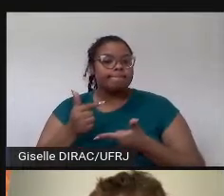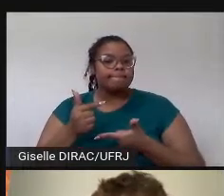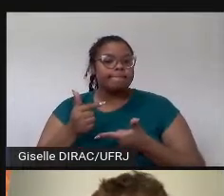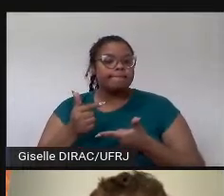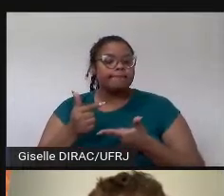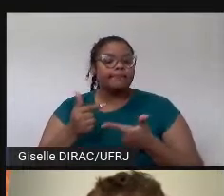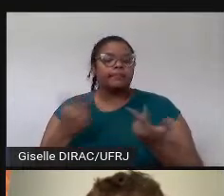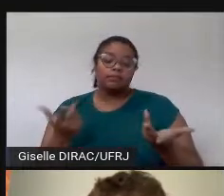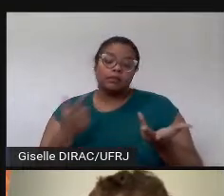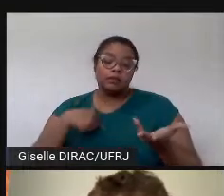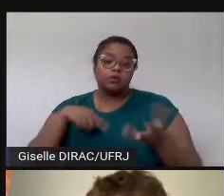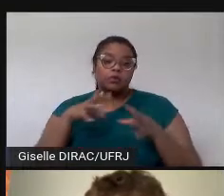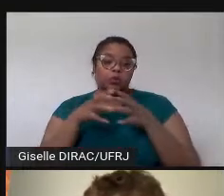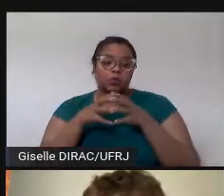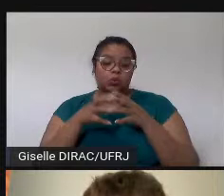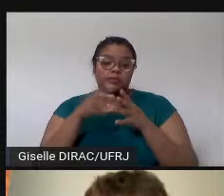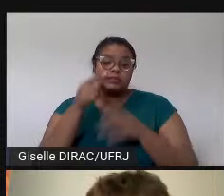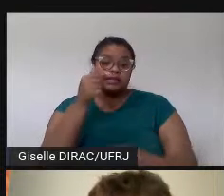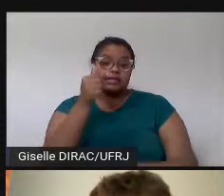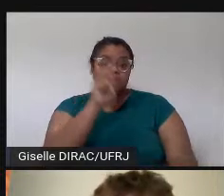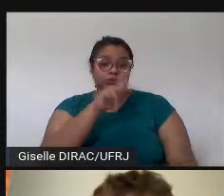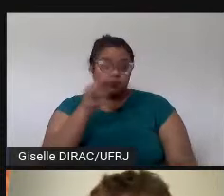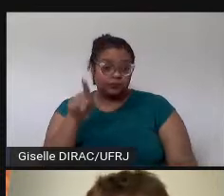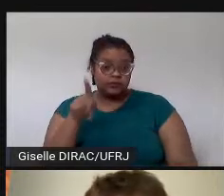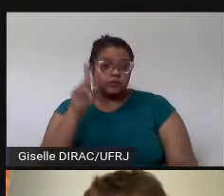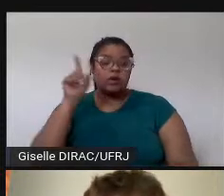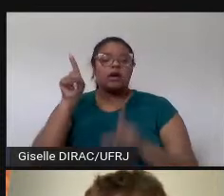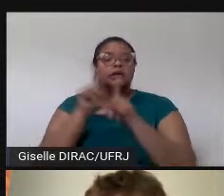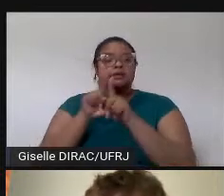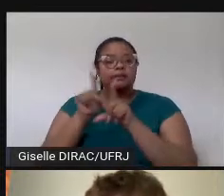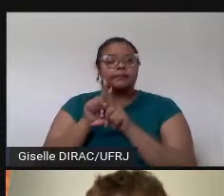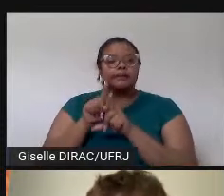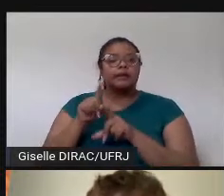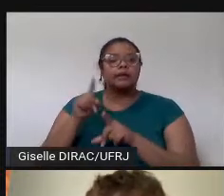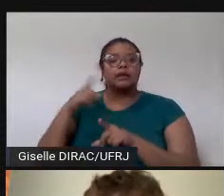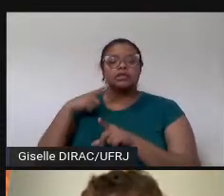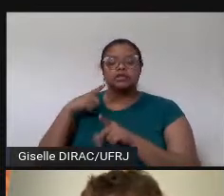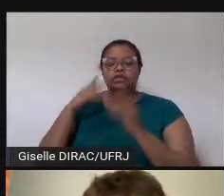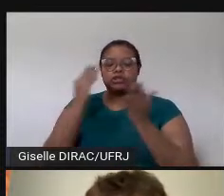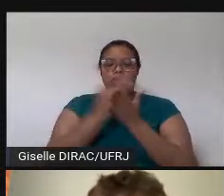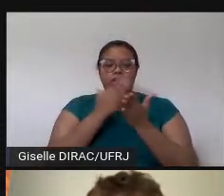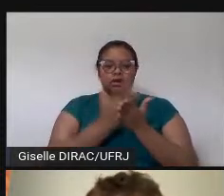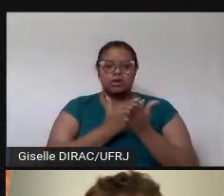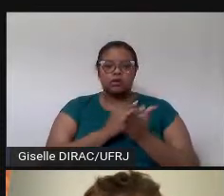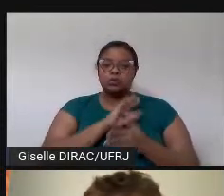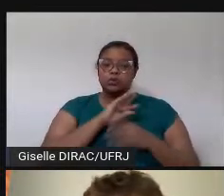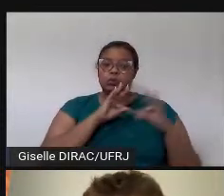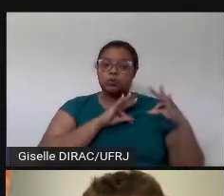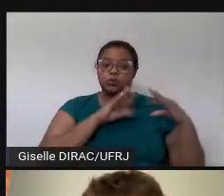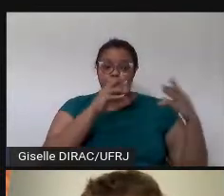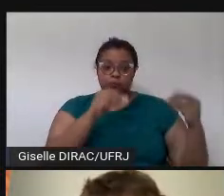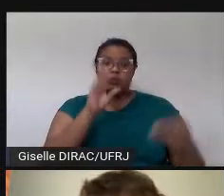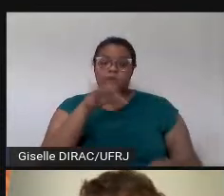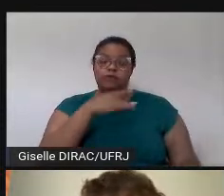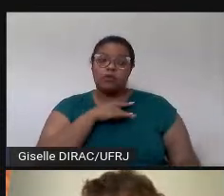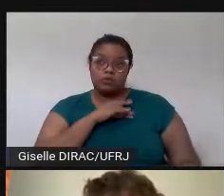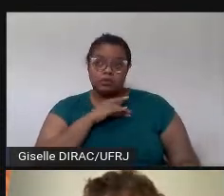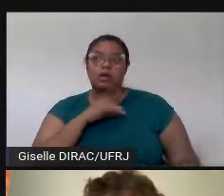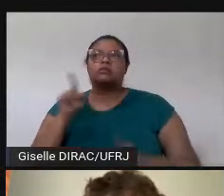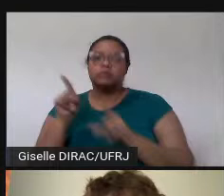Nós somos sete professores que, assim como na comissão de, na revista, somos todos voluntários e não recebemos dinheiro.